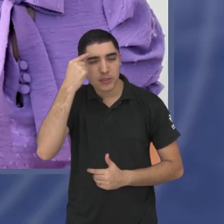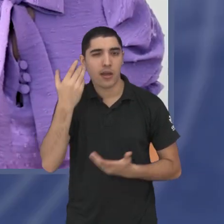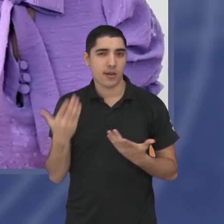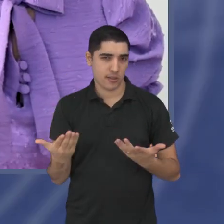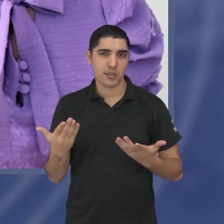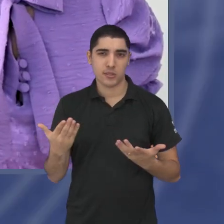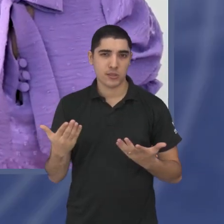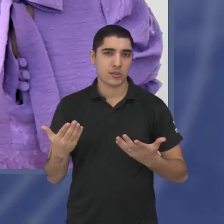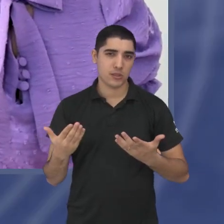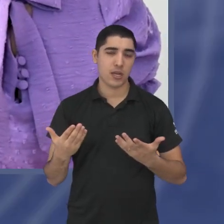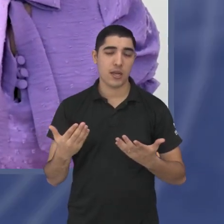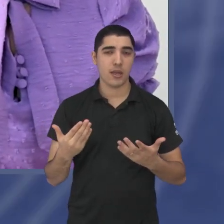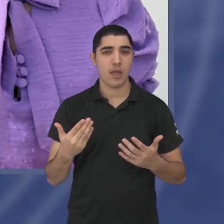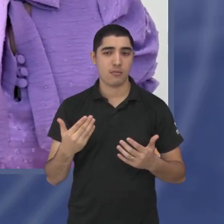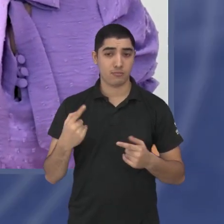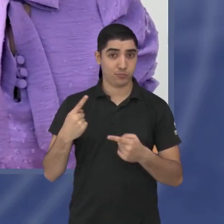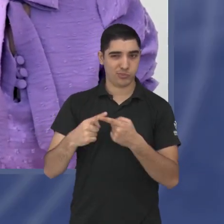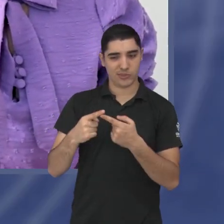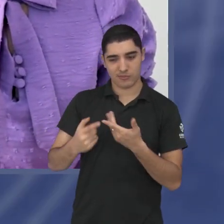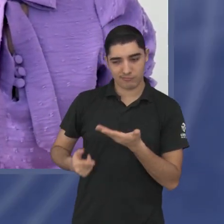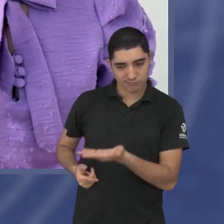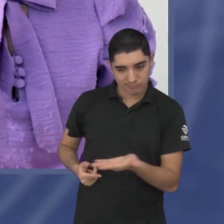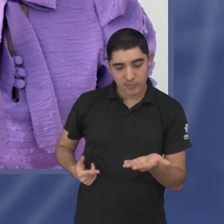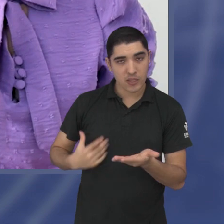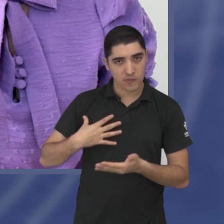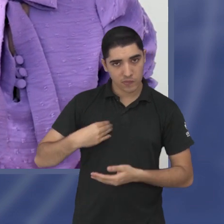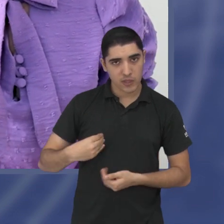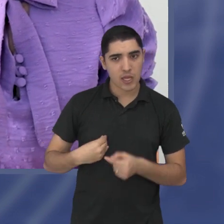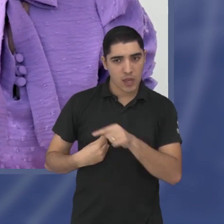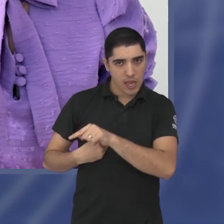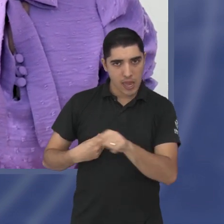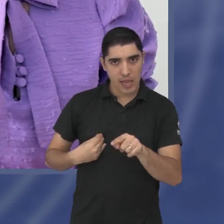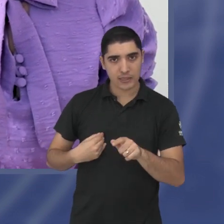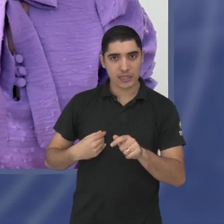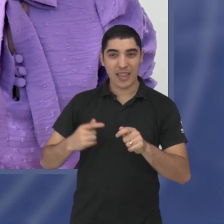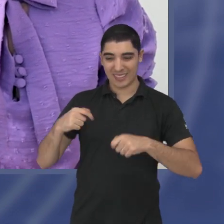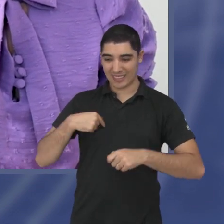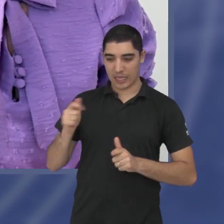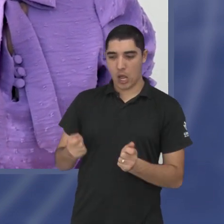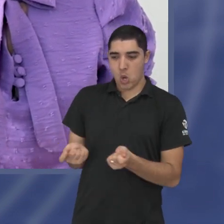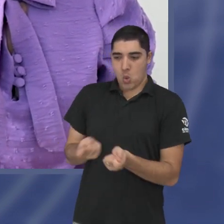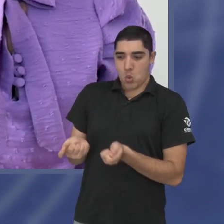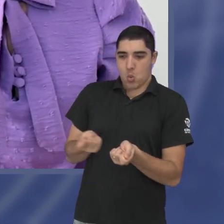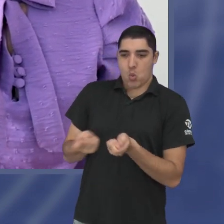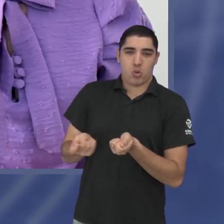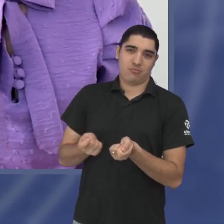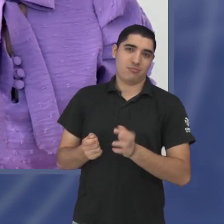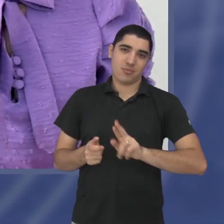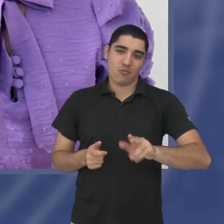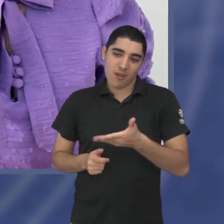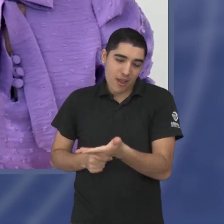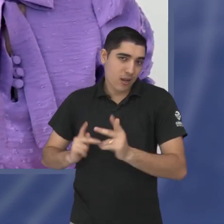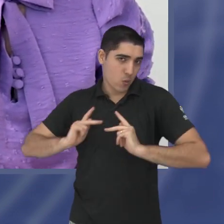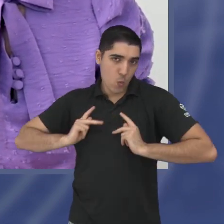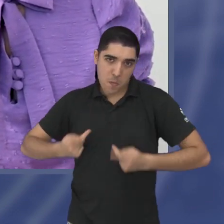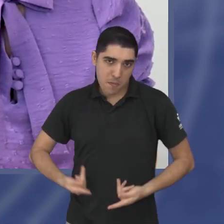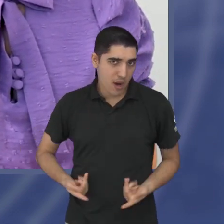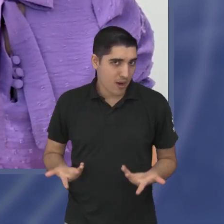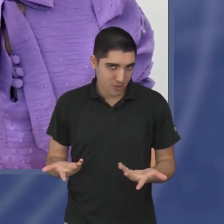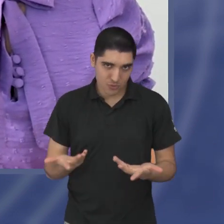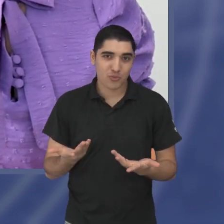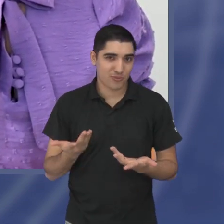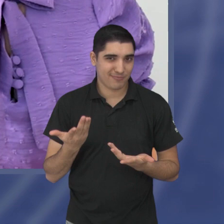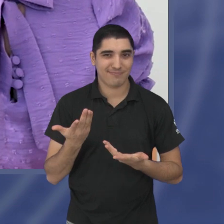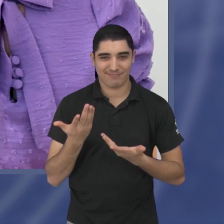né a gente pensando que os filhos crianças não são controláveis também né a gente tem de pensar isso ser humano como um